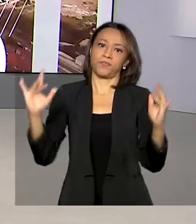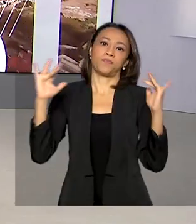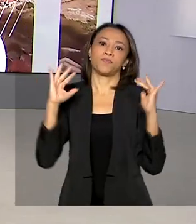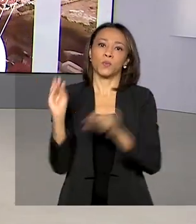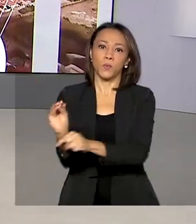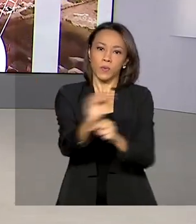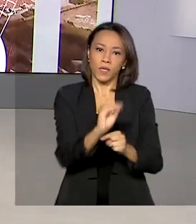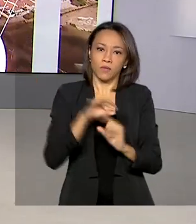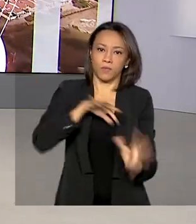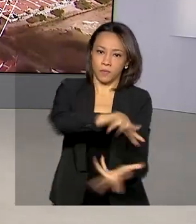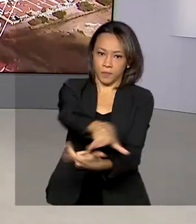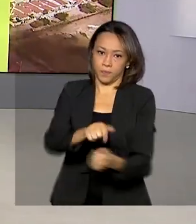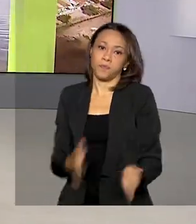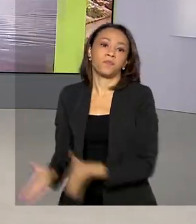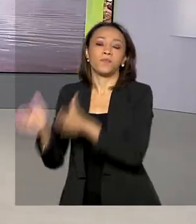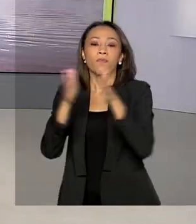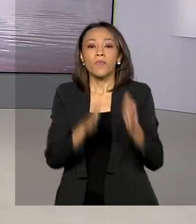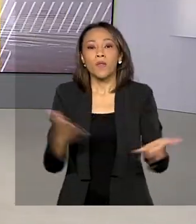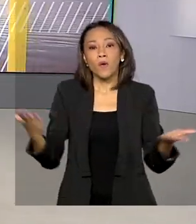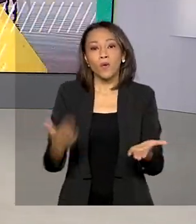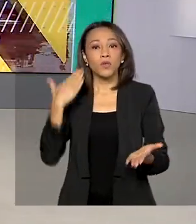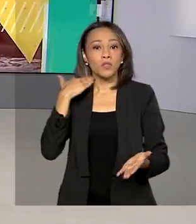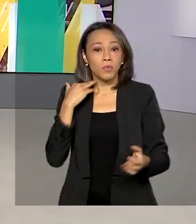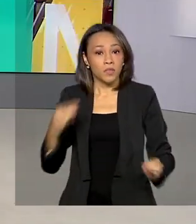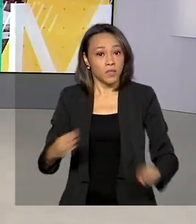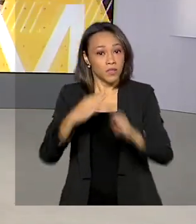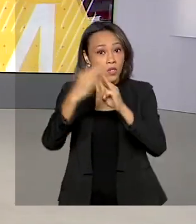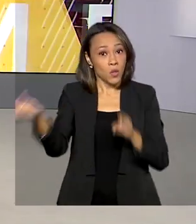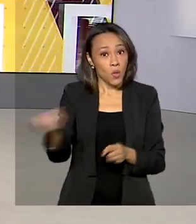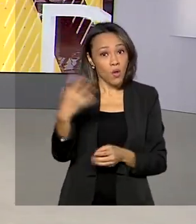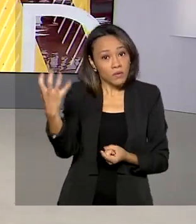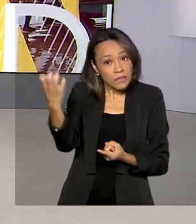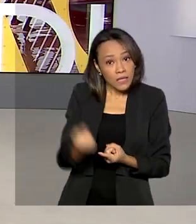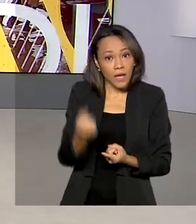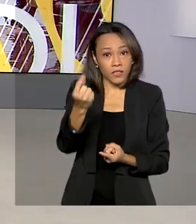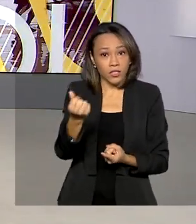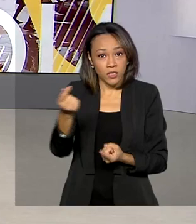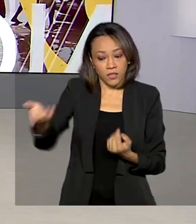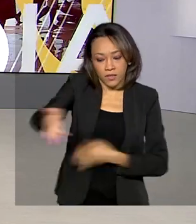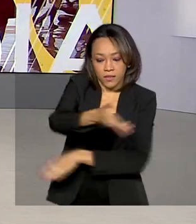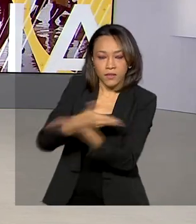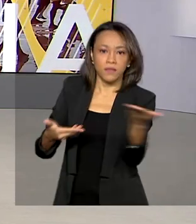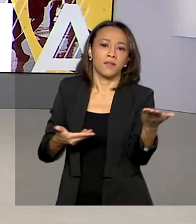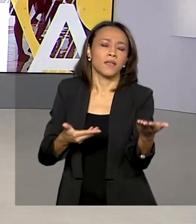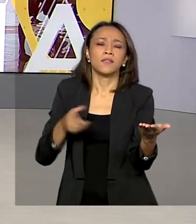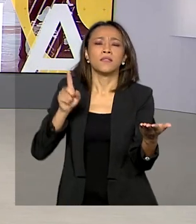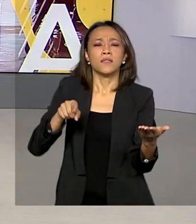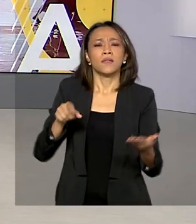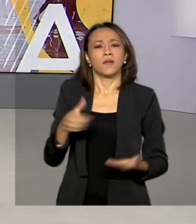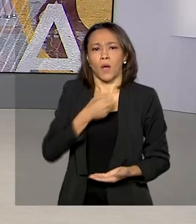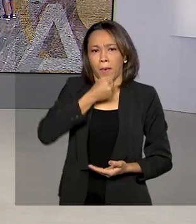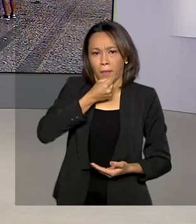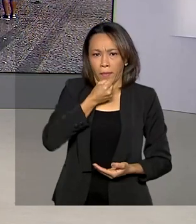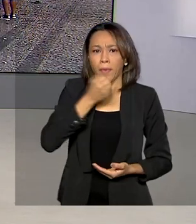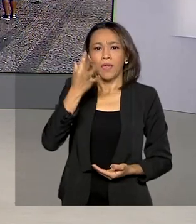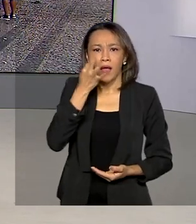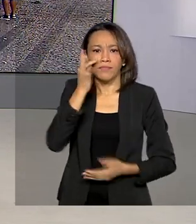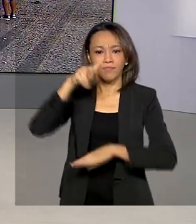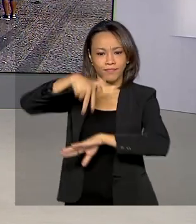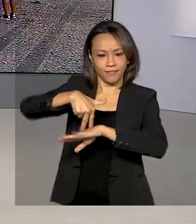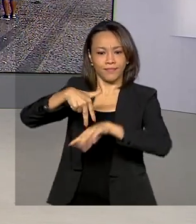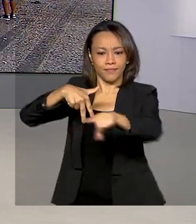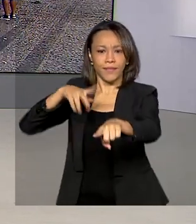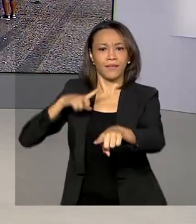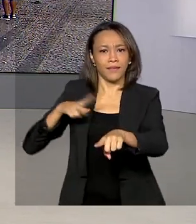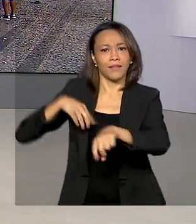A Caixa Econômica libera hoje novos saques e transferências do auxílio emergencial. O repórter Tiago Pimenta está no Rio de Janeiro e de lá